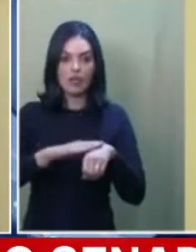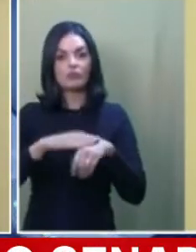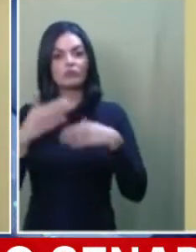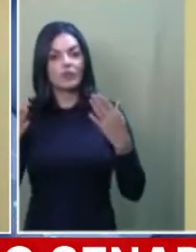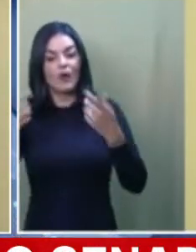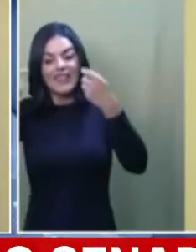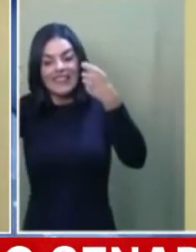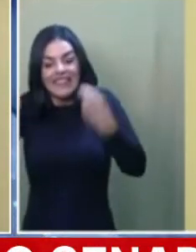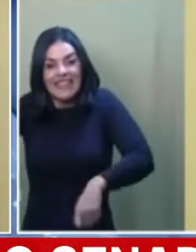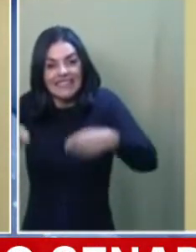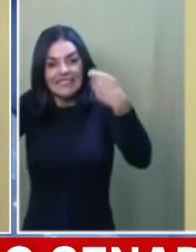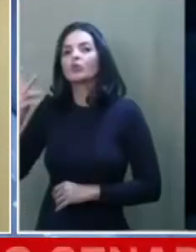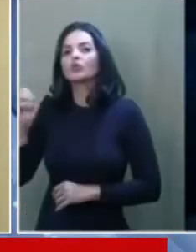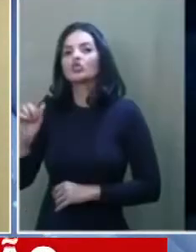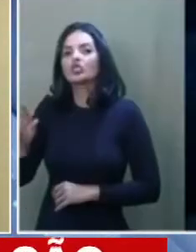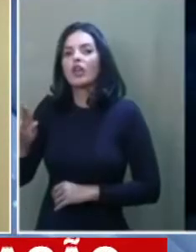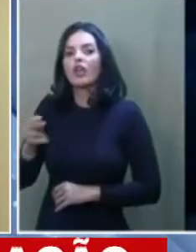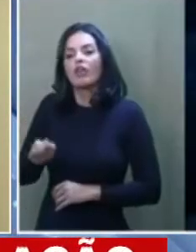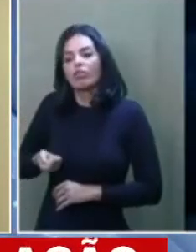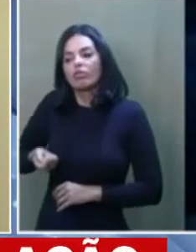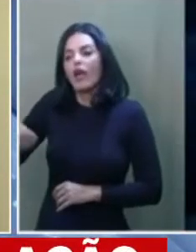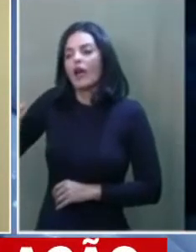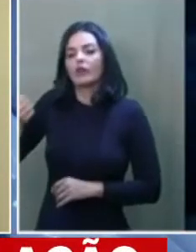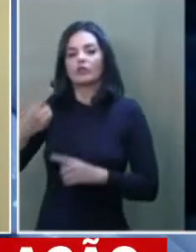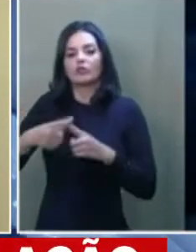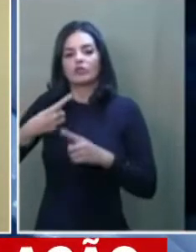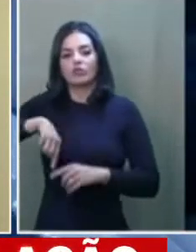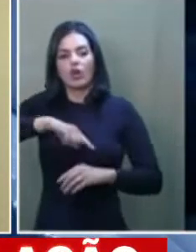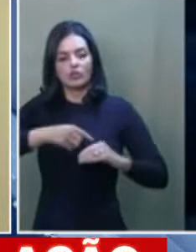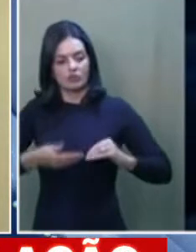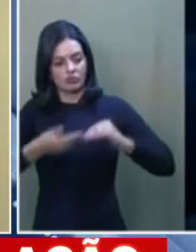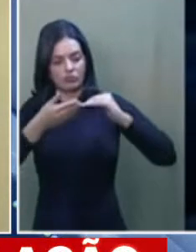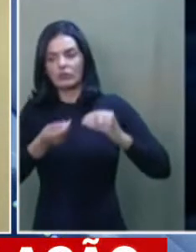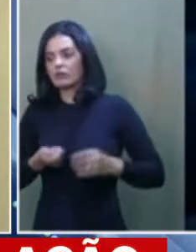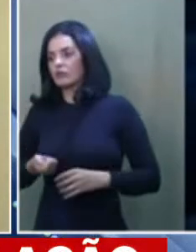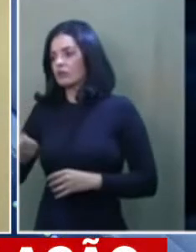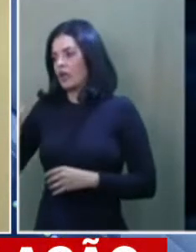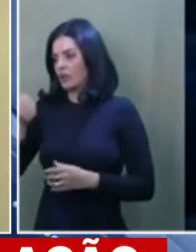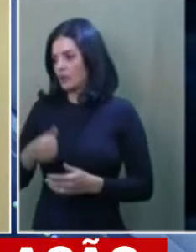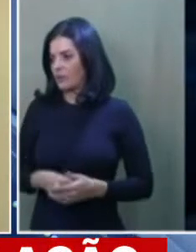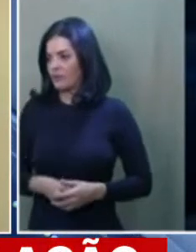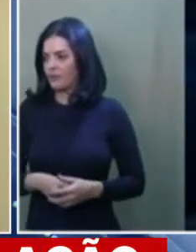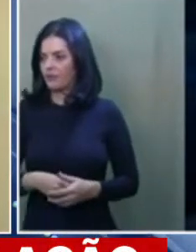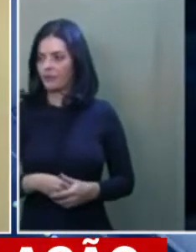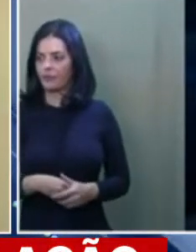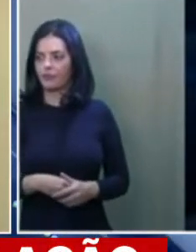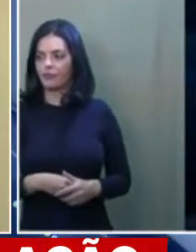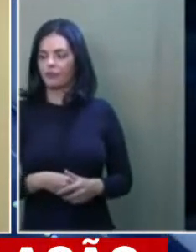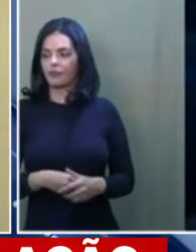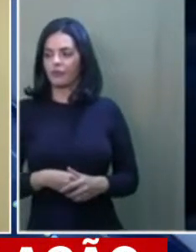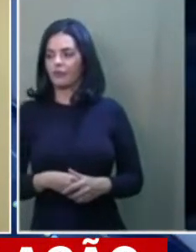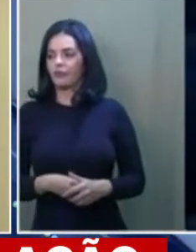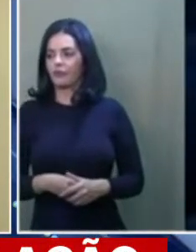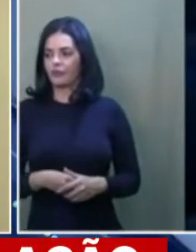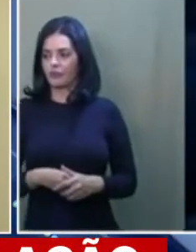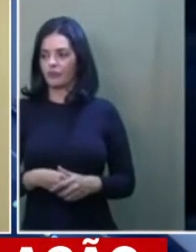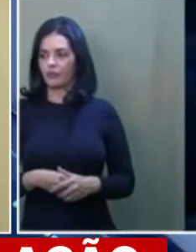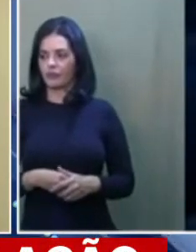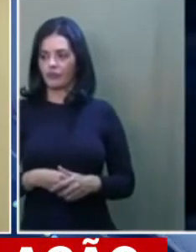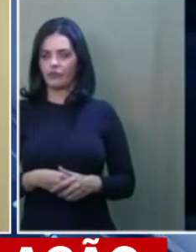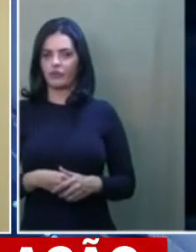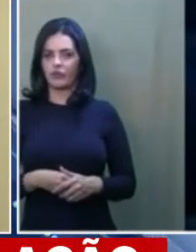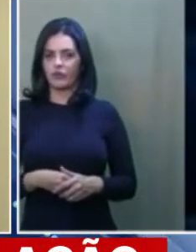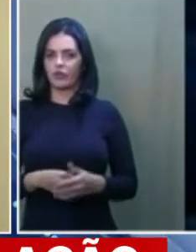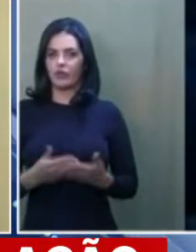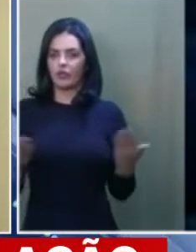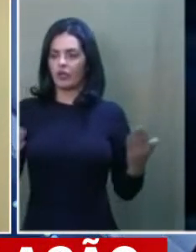tomar e, sem a anuência do governo, nós não teríamos a segurança dos recursos para